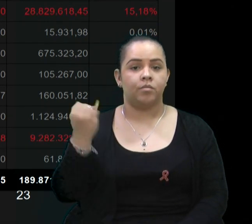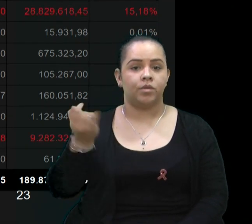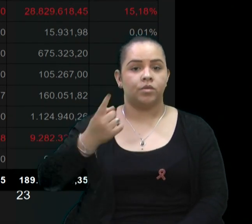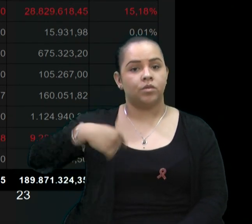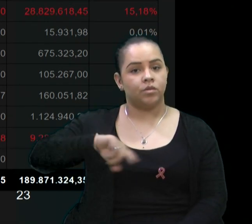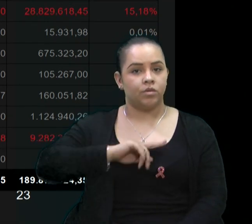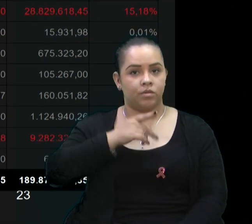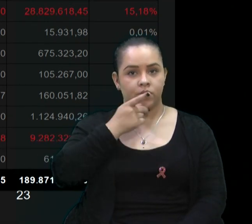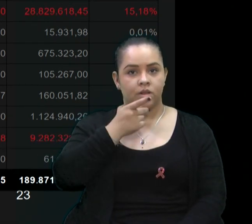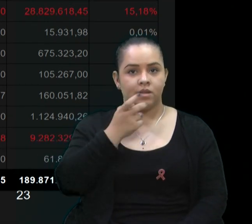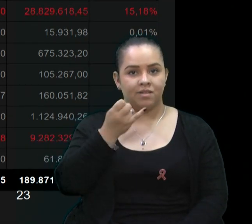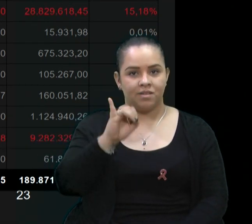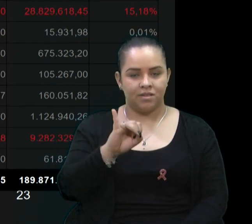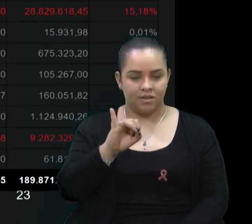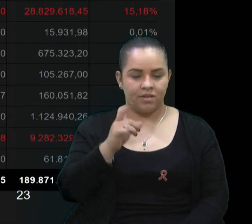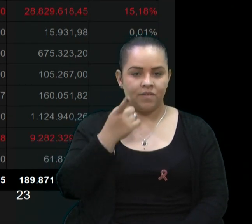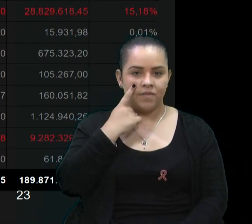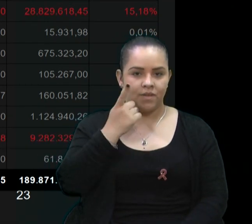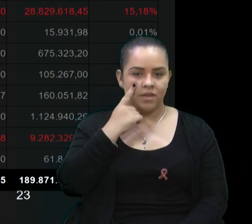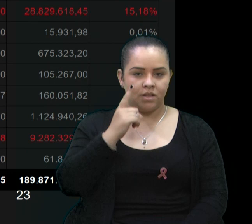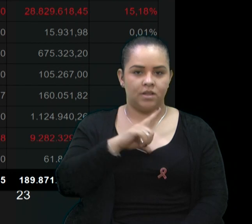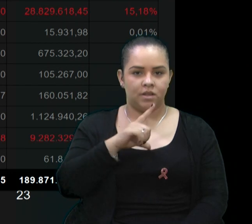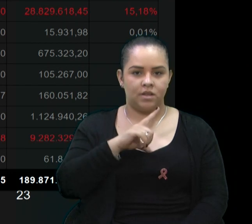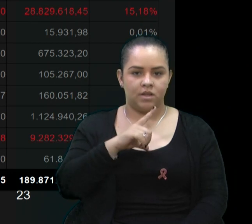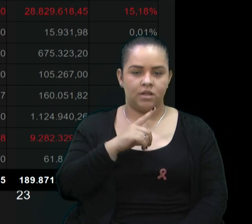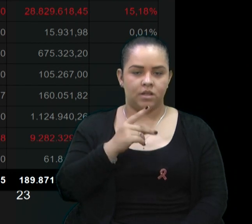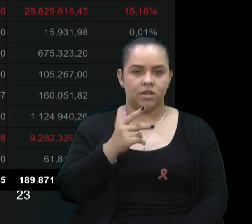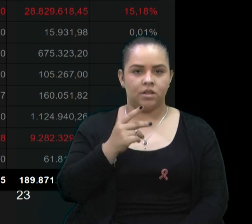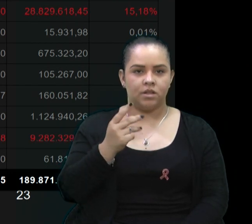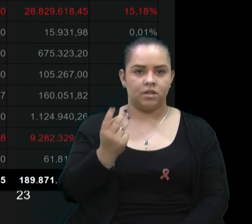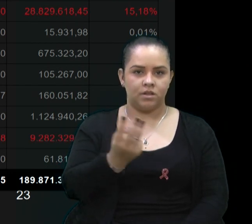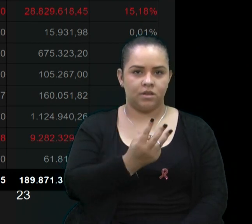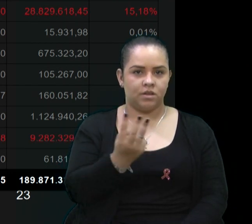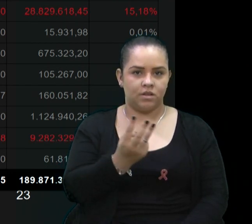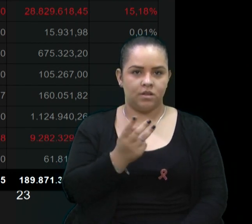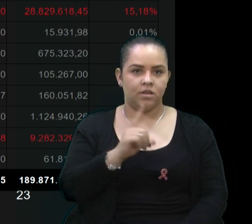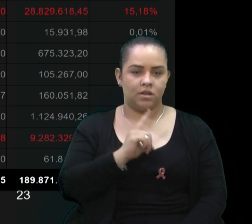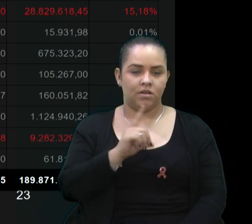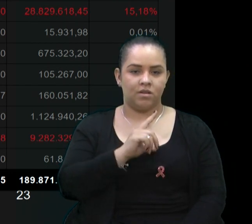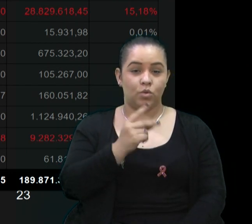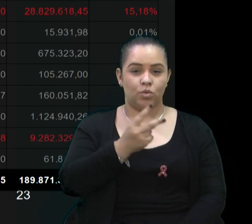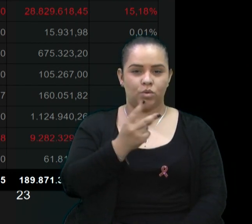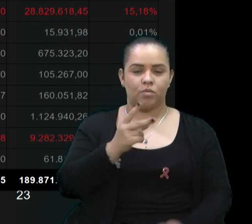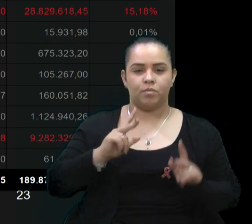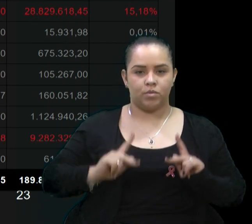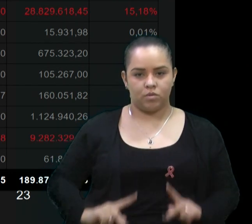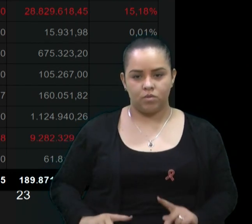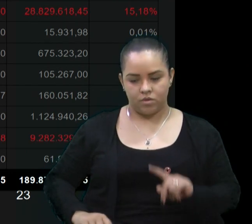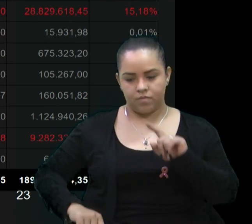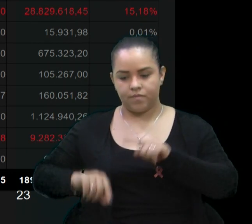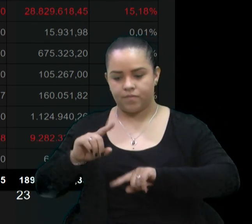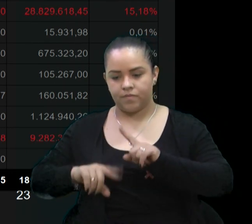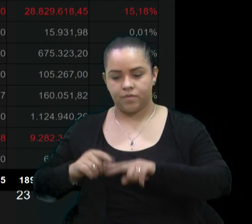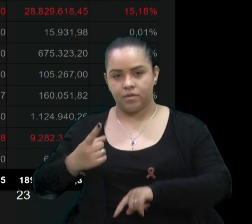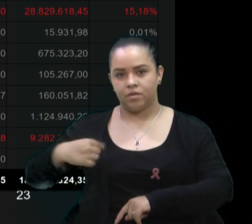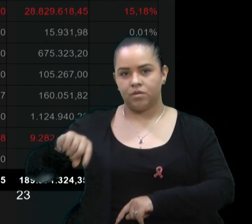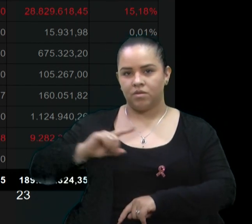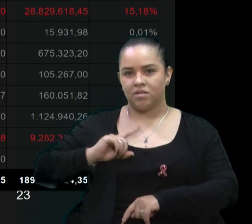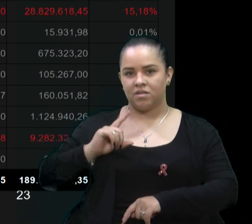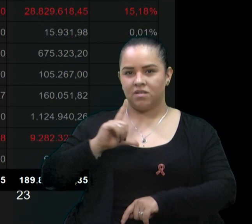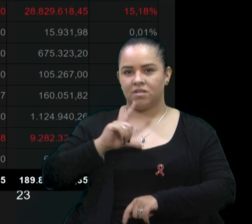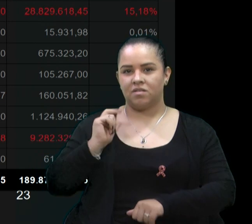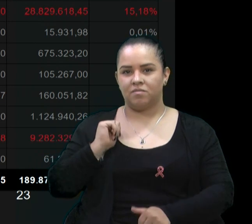pegarmos essas duas contas, com pessoal e com serviço, nós chegamos a quase